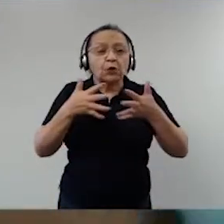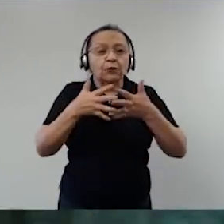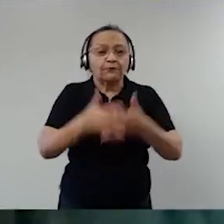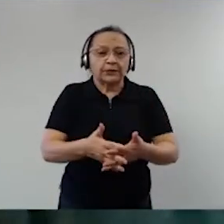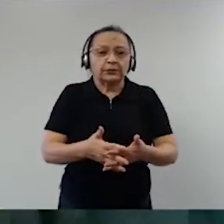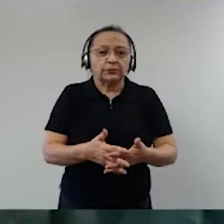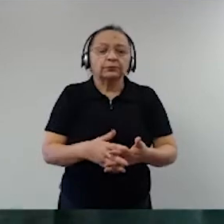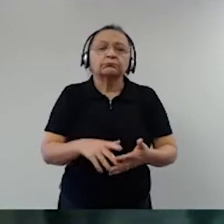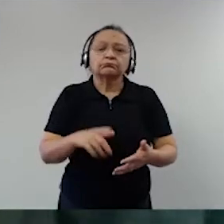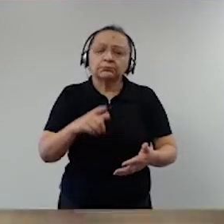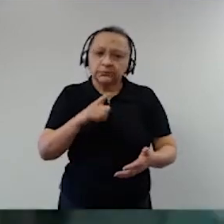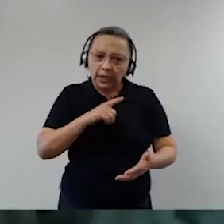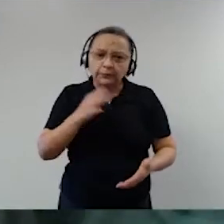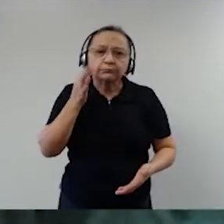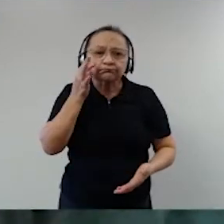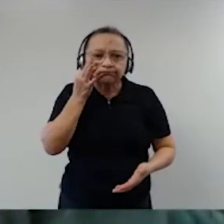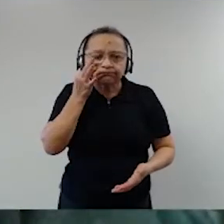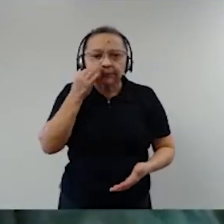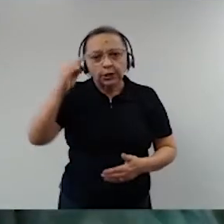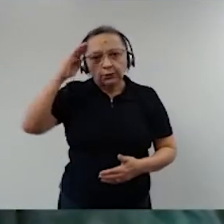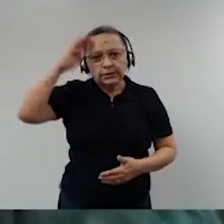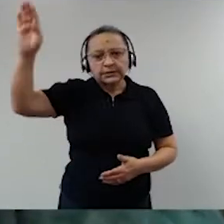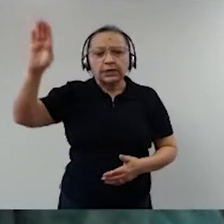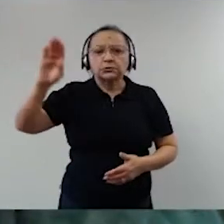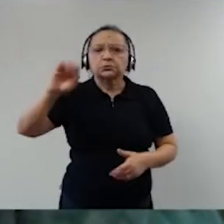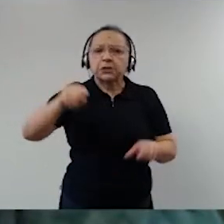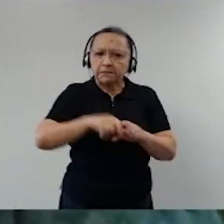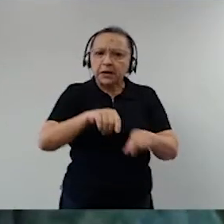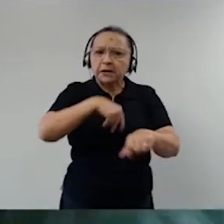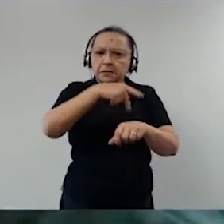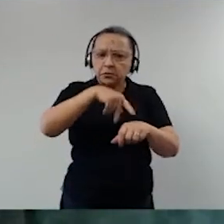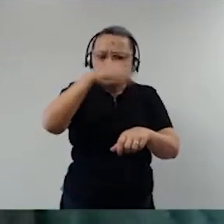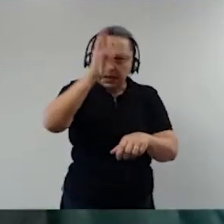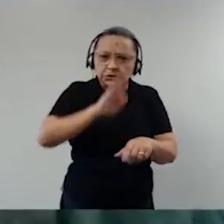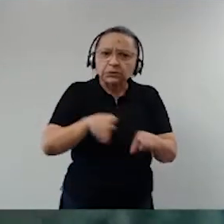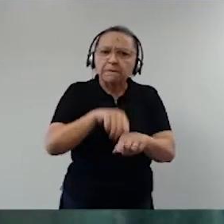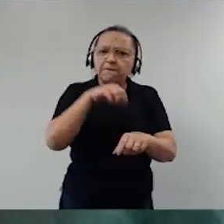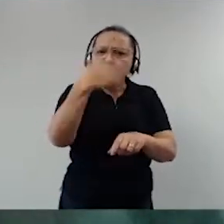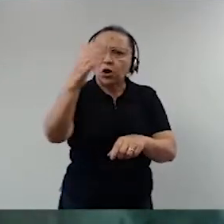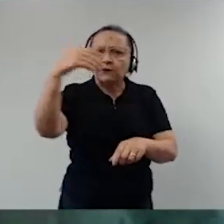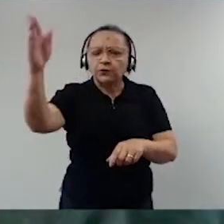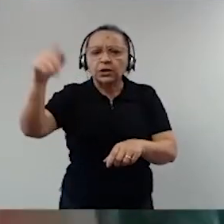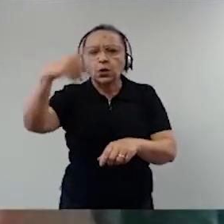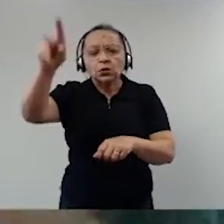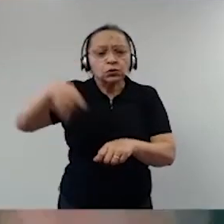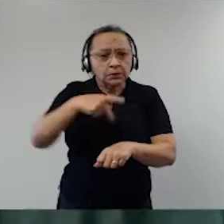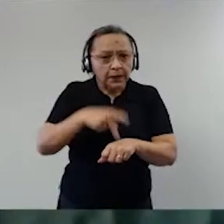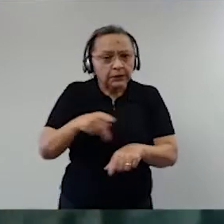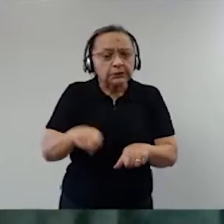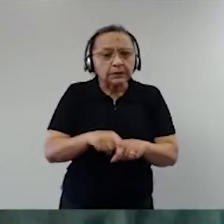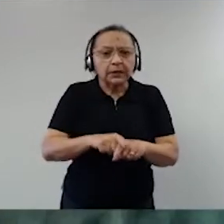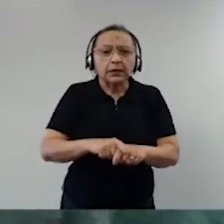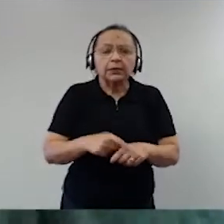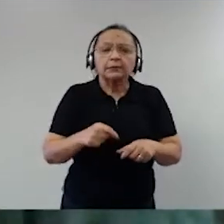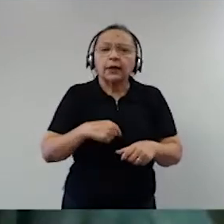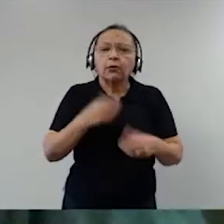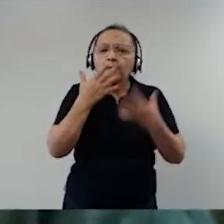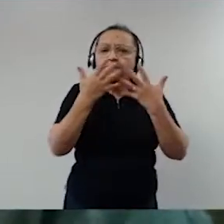a presença do Exército fora do Brasil, exercendo funções de apaziguamento,